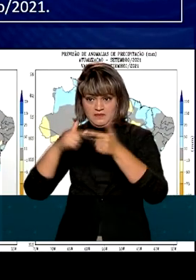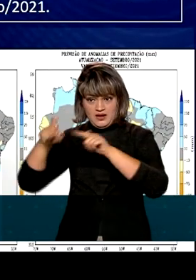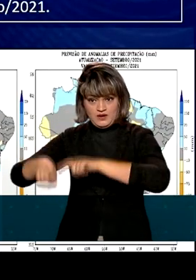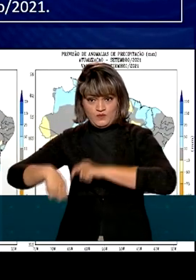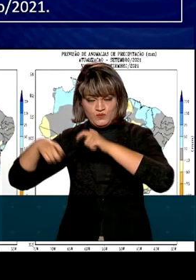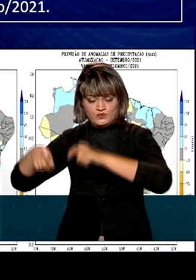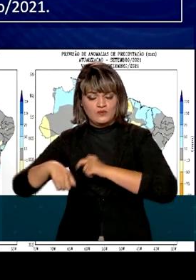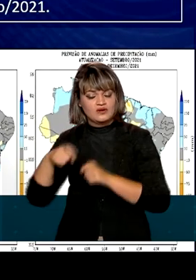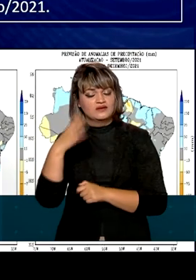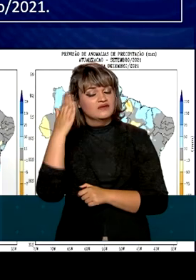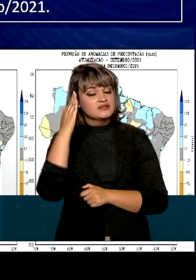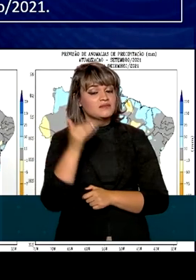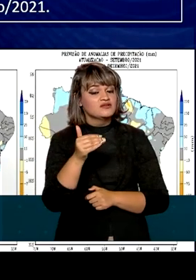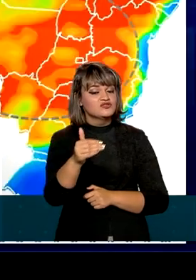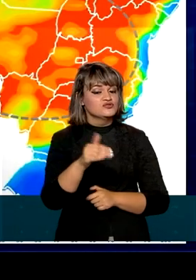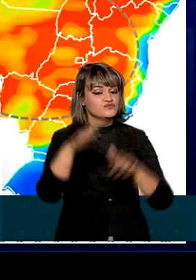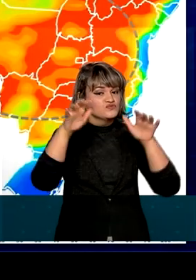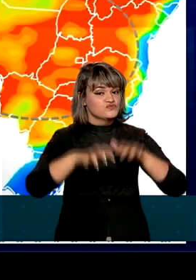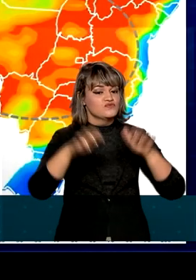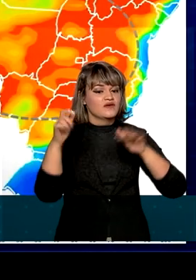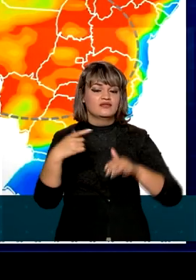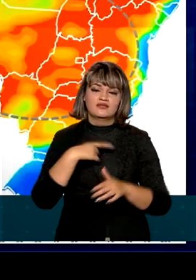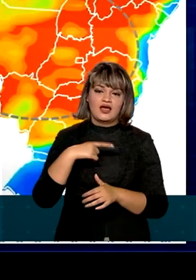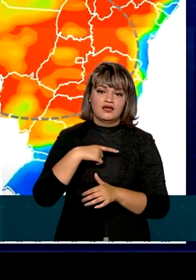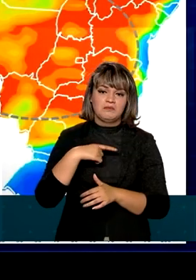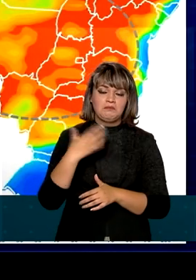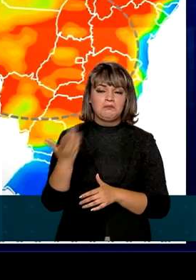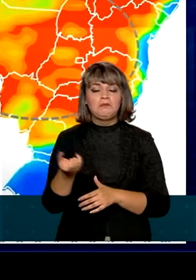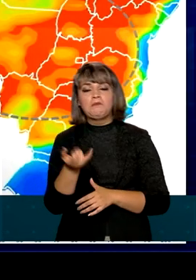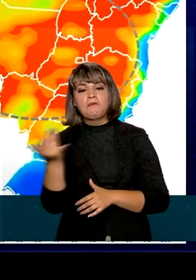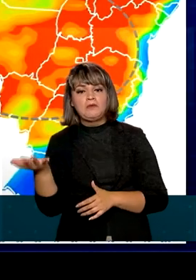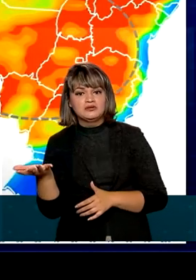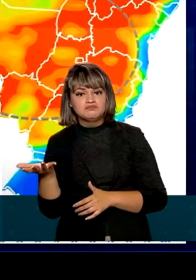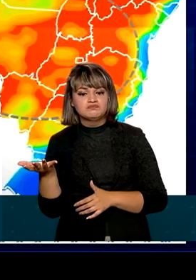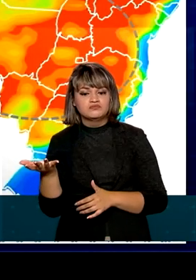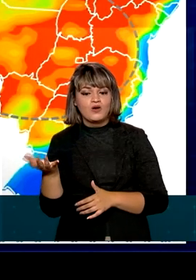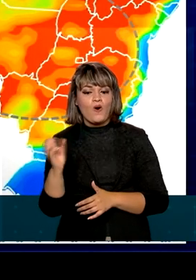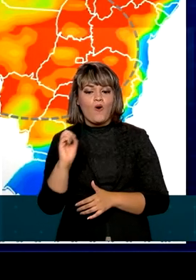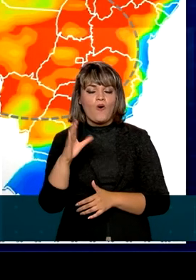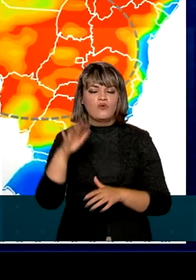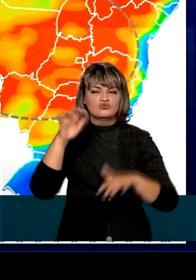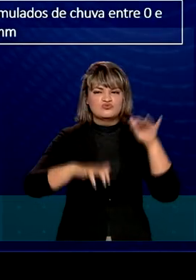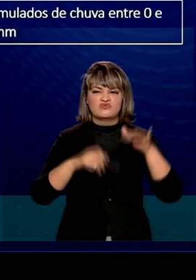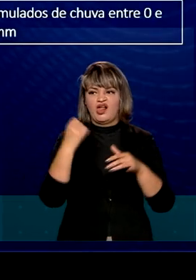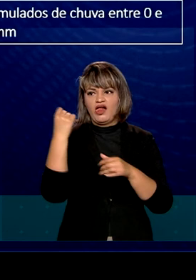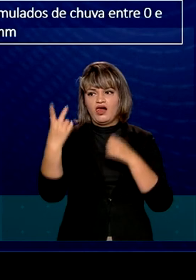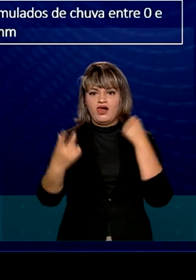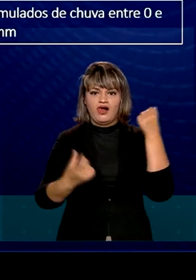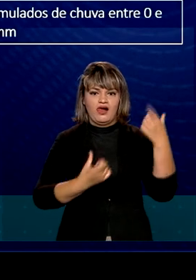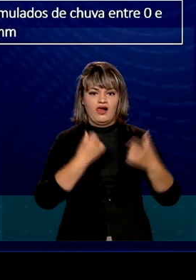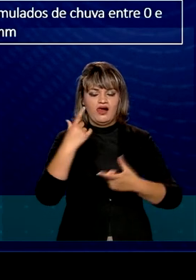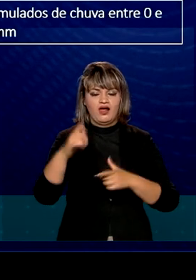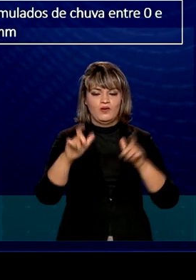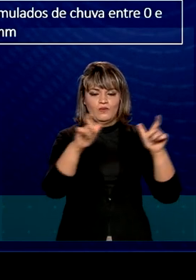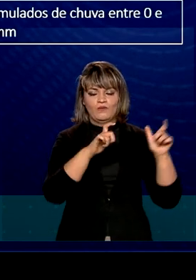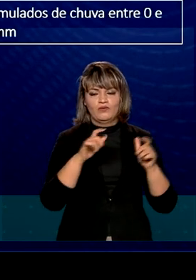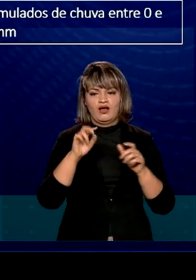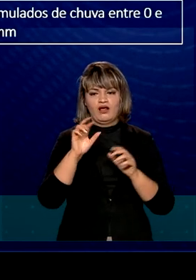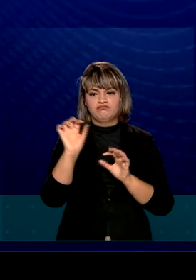por exemplo, poderão saber se haverá chuvas acima e abaixo da média ou chuvas irregulares em regiões